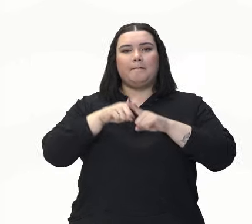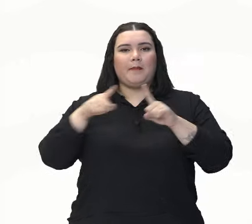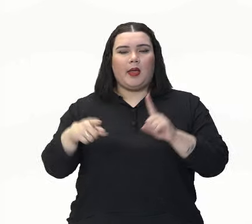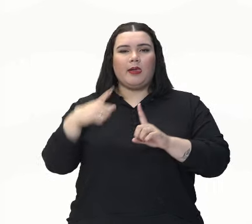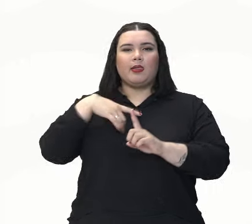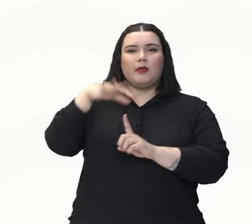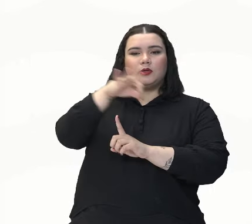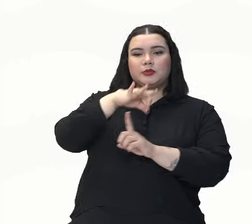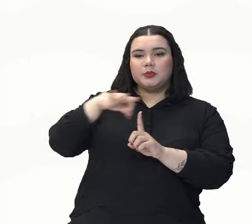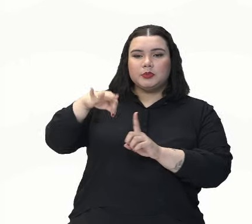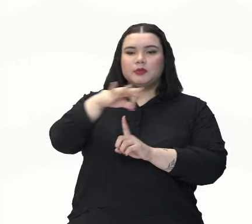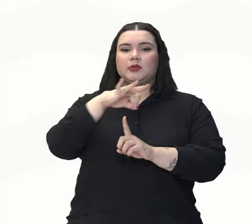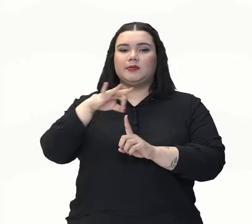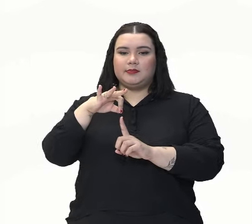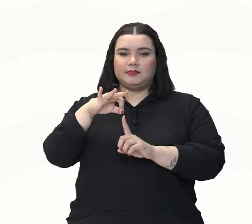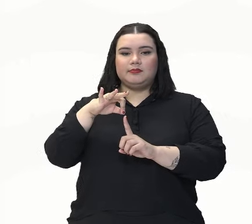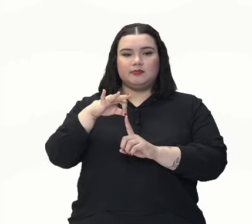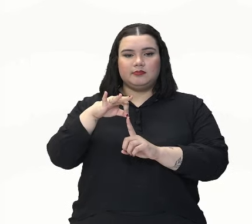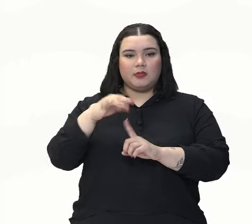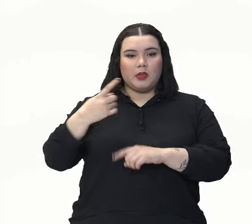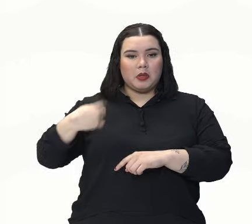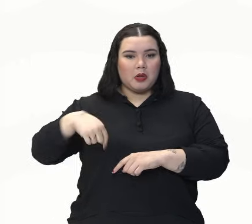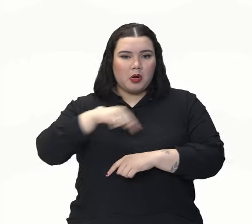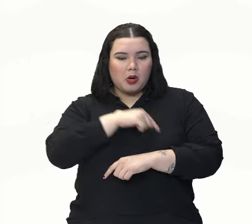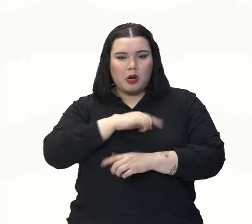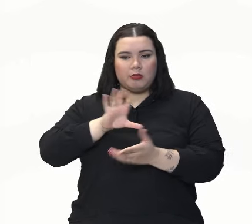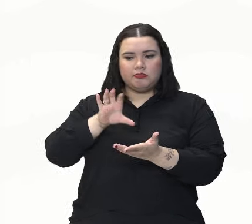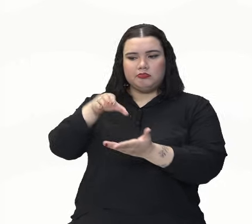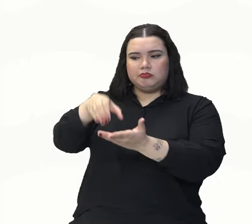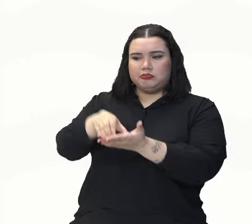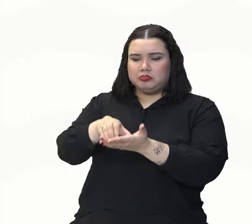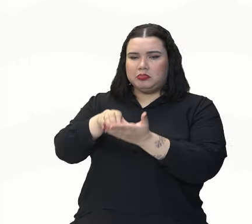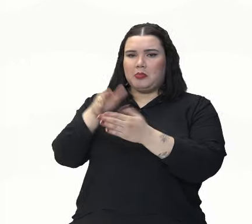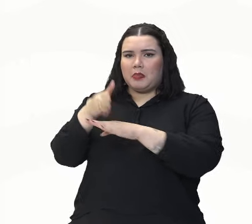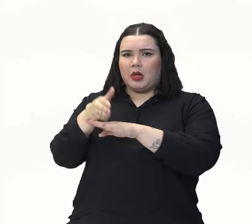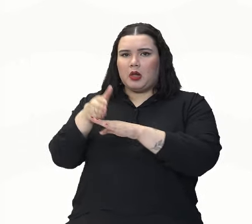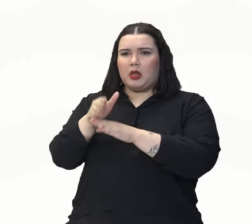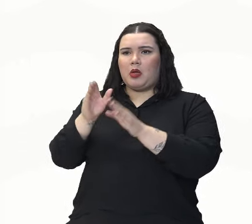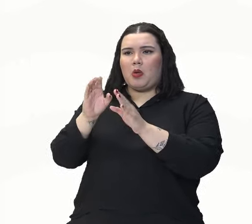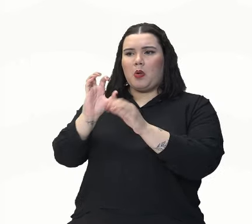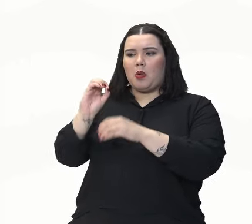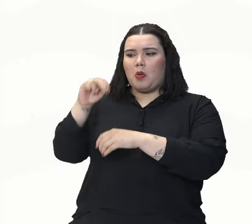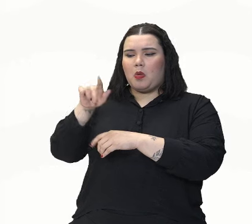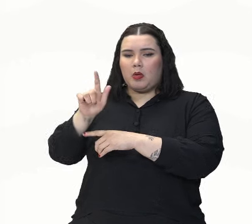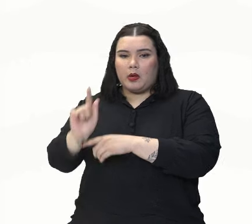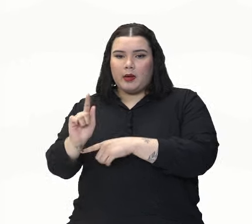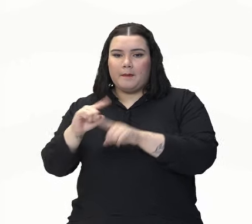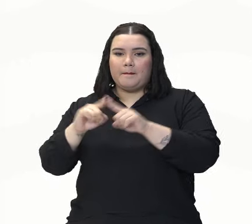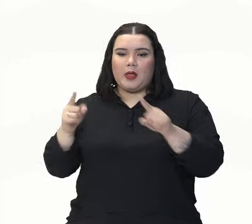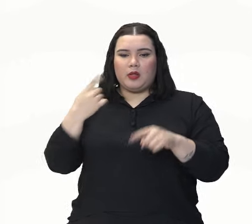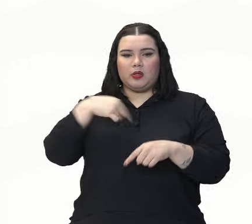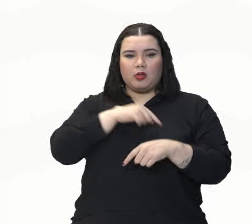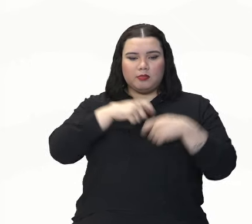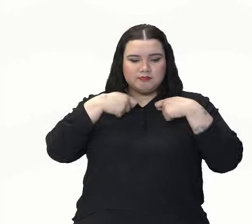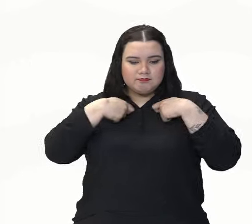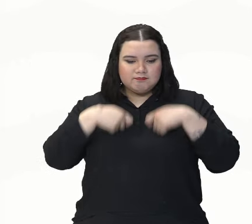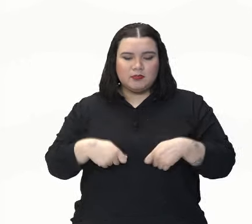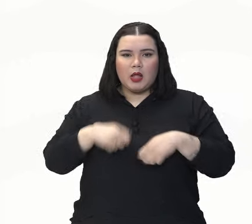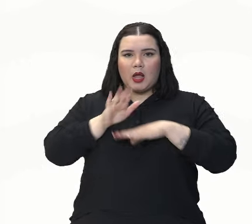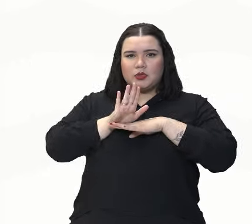espiritualizados. Não fazemos parte de nenhuma ONG, mas vestimos a camiseta.